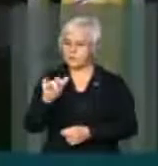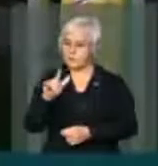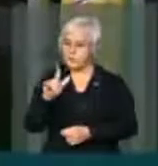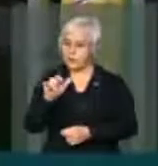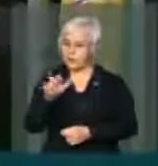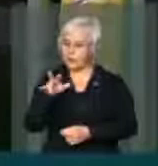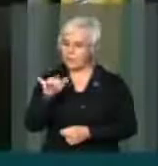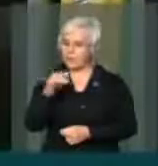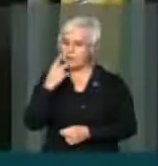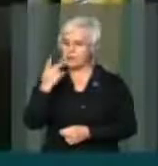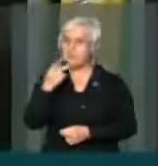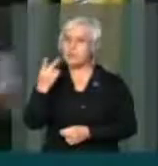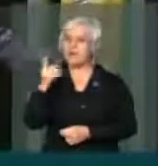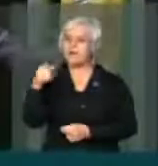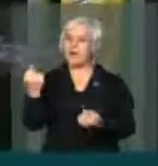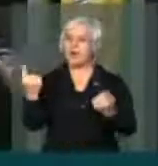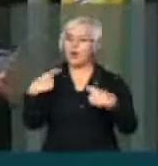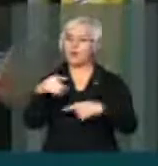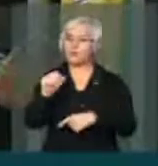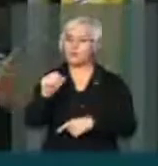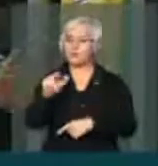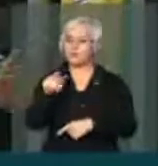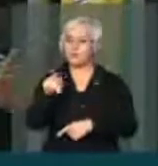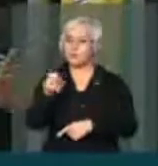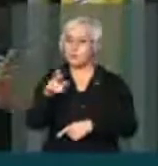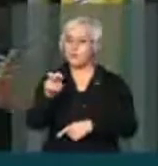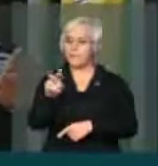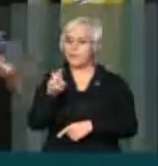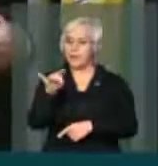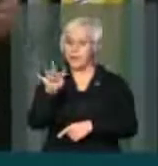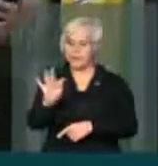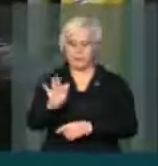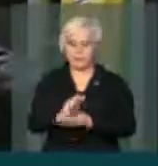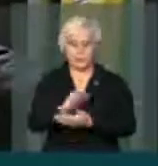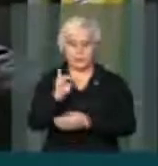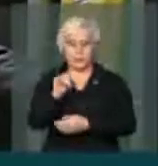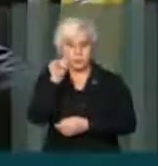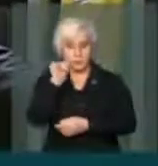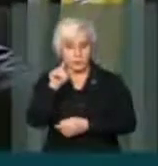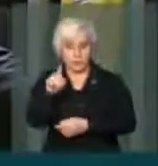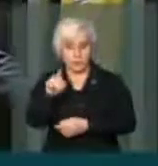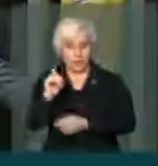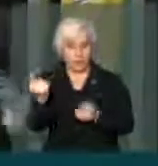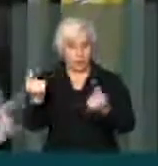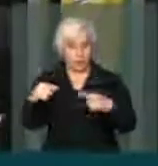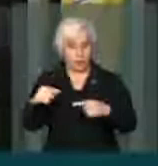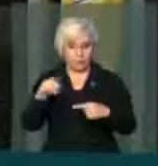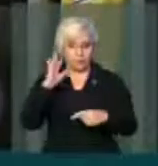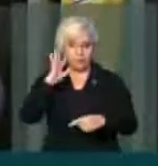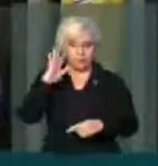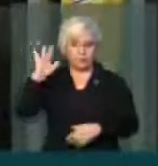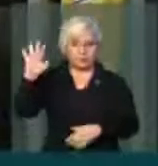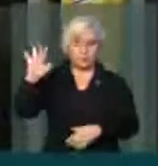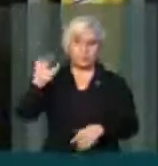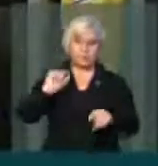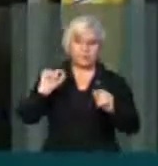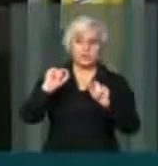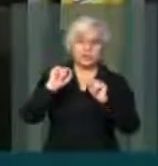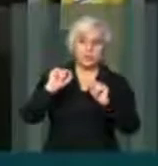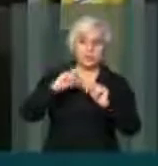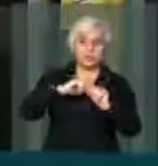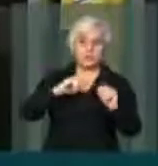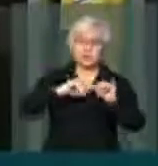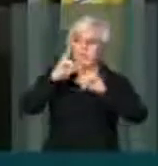superávit. Quer dizer, ela acabou de demitir o novo ministro. Se ela é contra, imagina o que está se